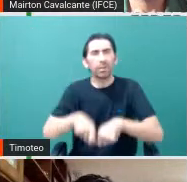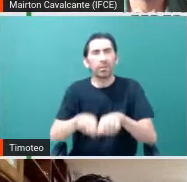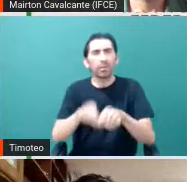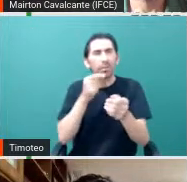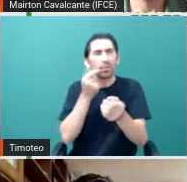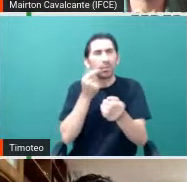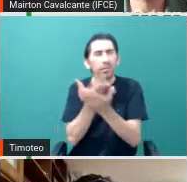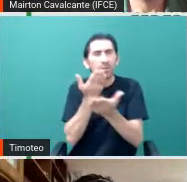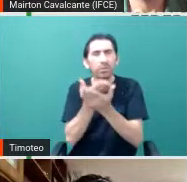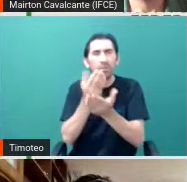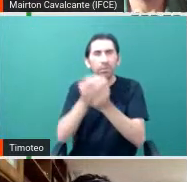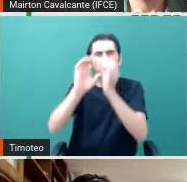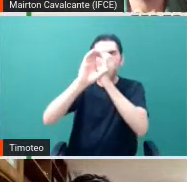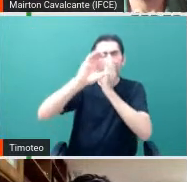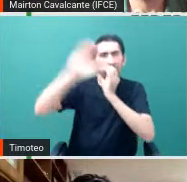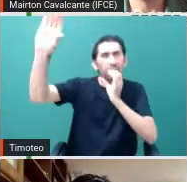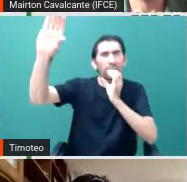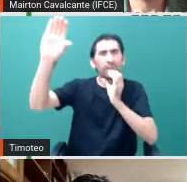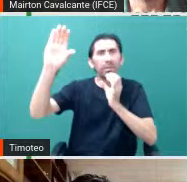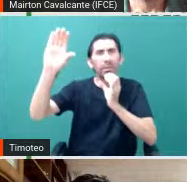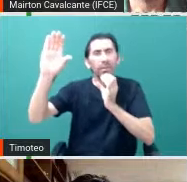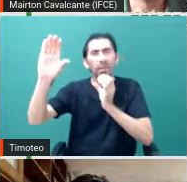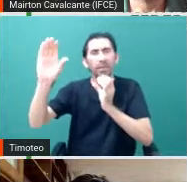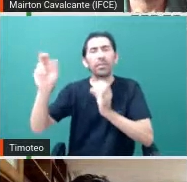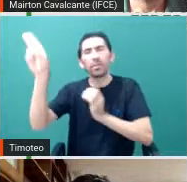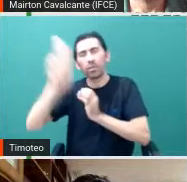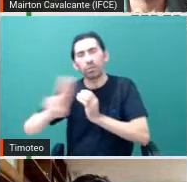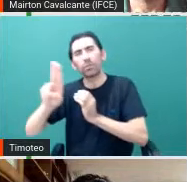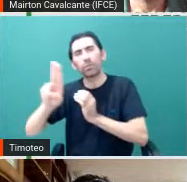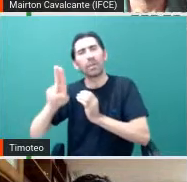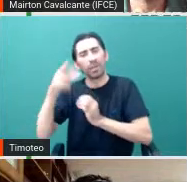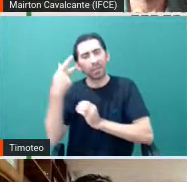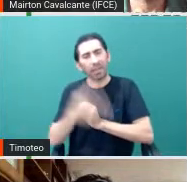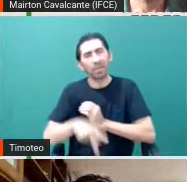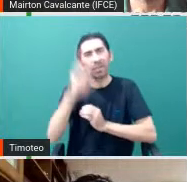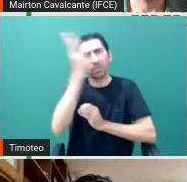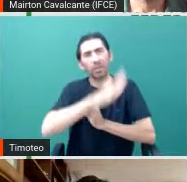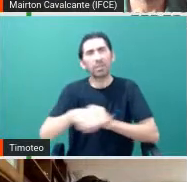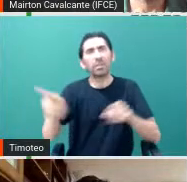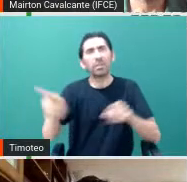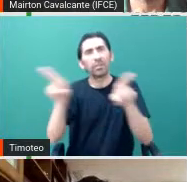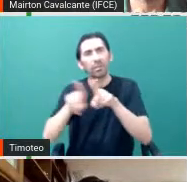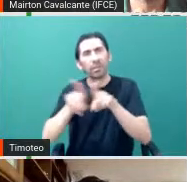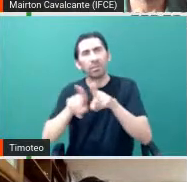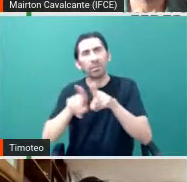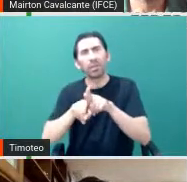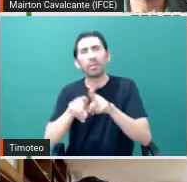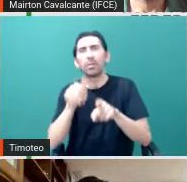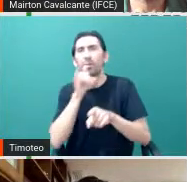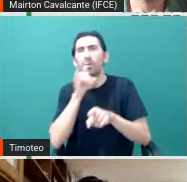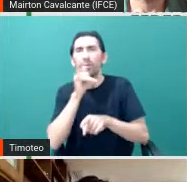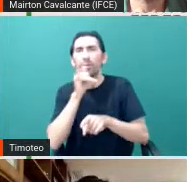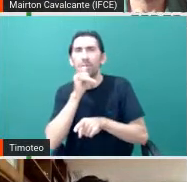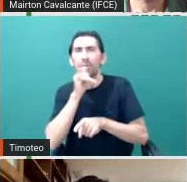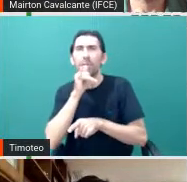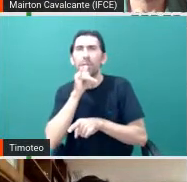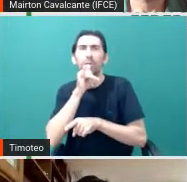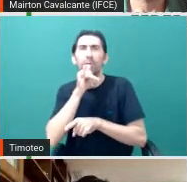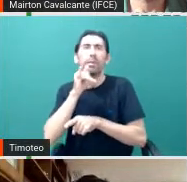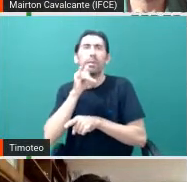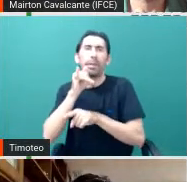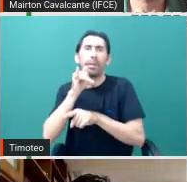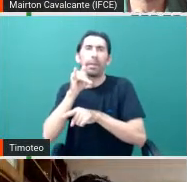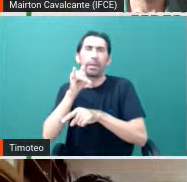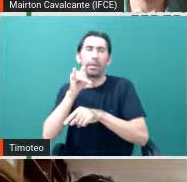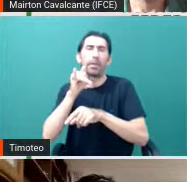Então, a gente usa não só os telescópios do Brasil mesmo, mas, por exemplo, o telescópio espacial Hubble, ele tem uma